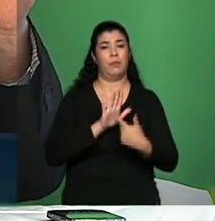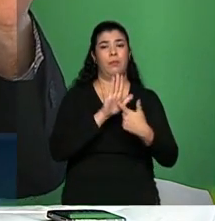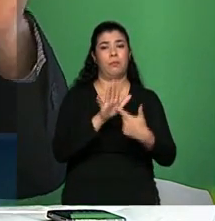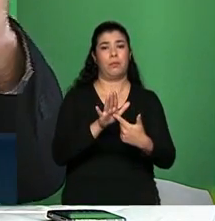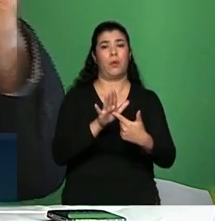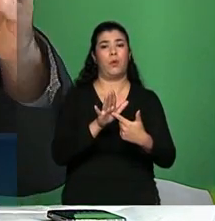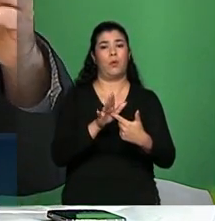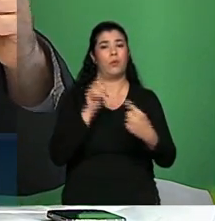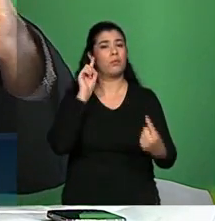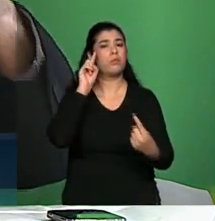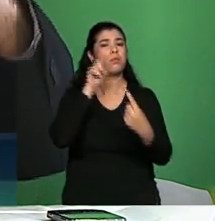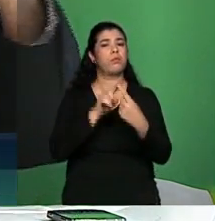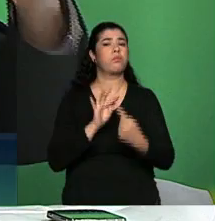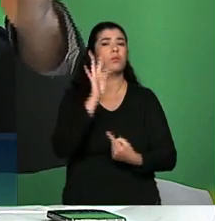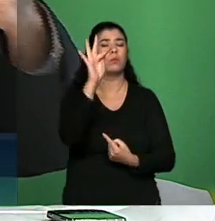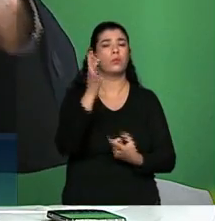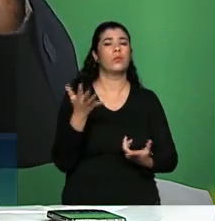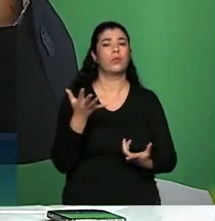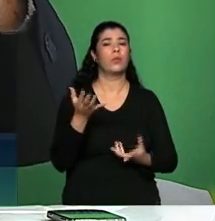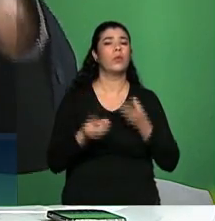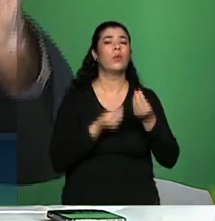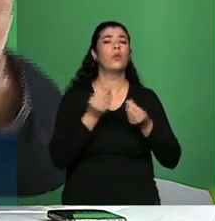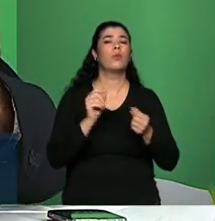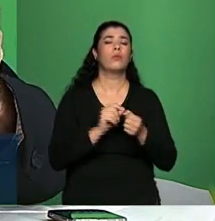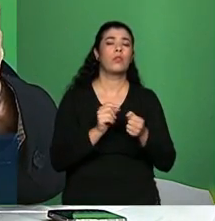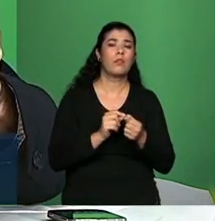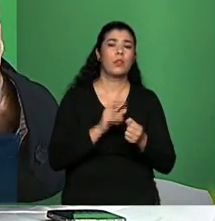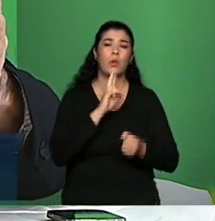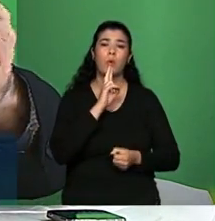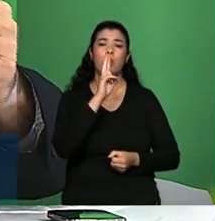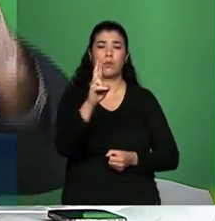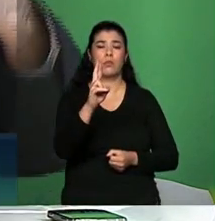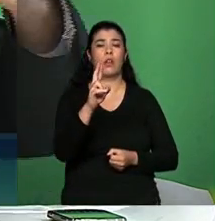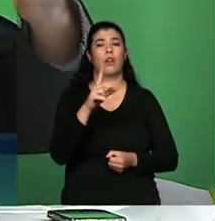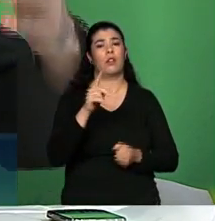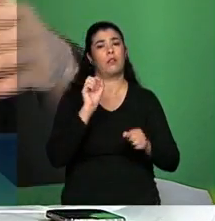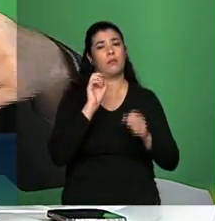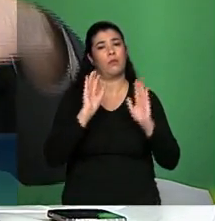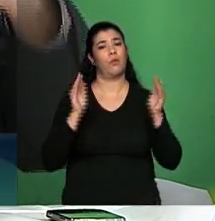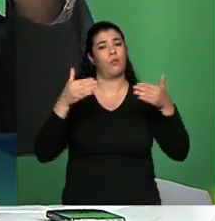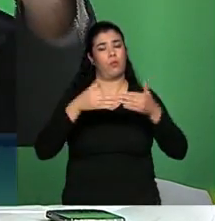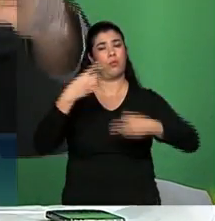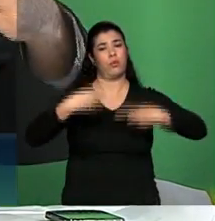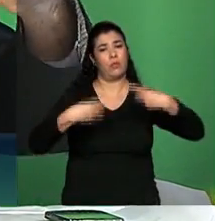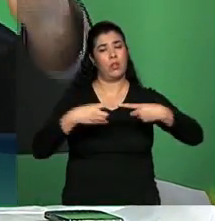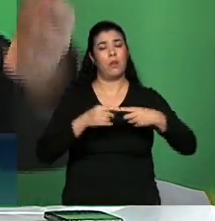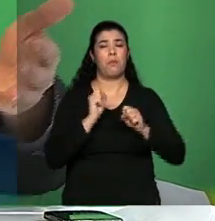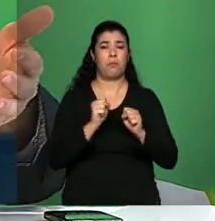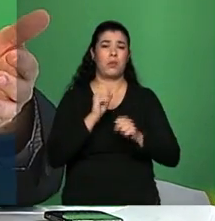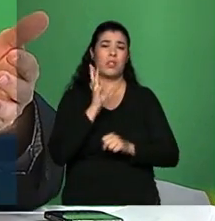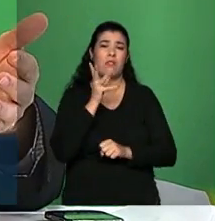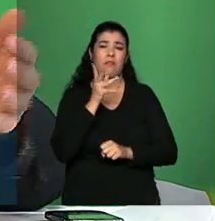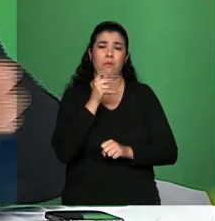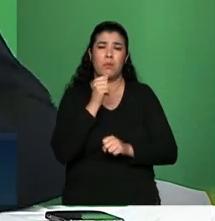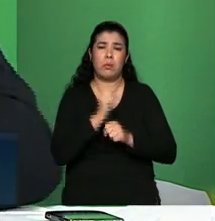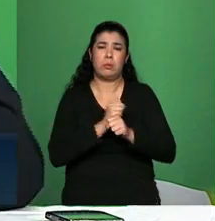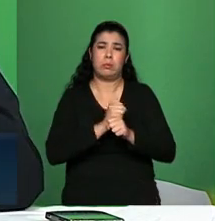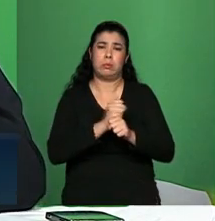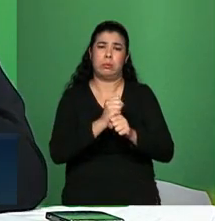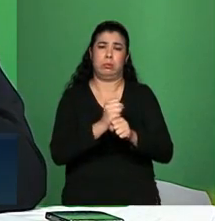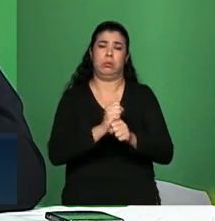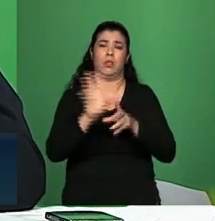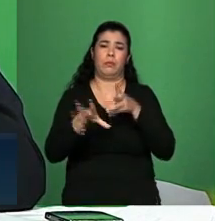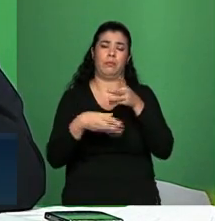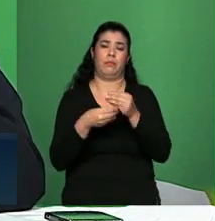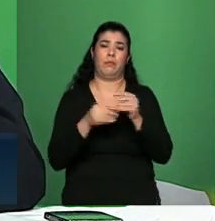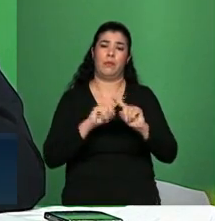norte e o que vai ser o resultado do fórum isso pode ser uma coisa que demore anos para ser implementado mas nós